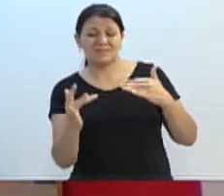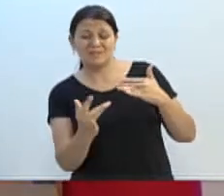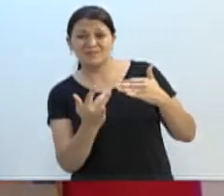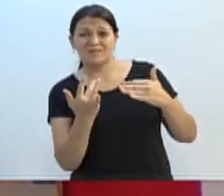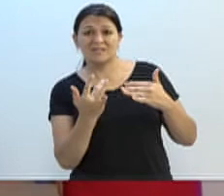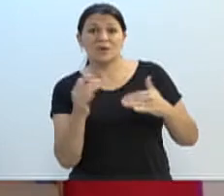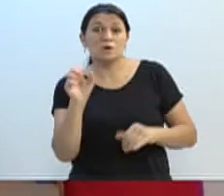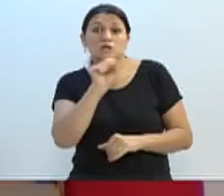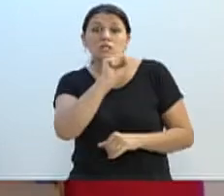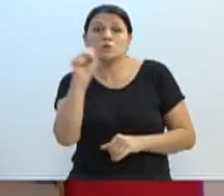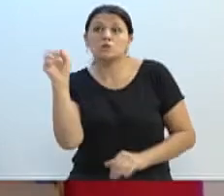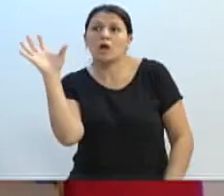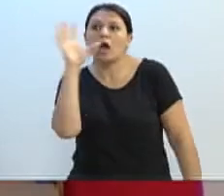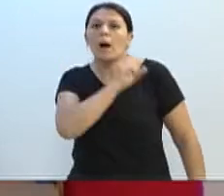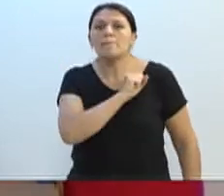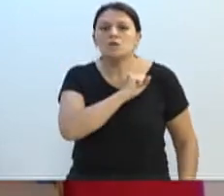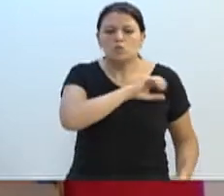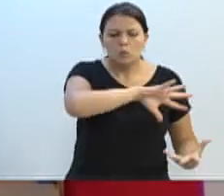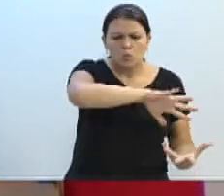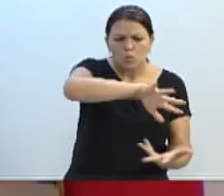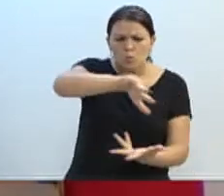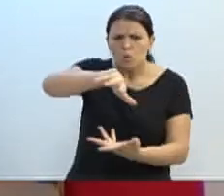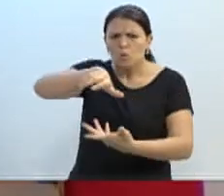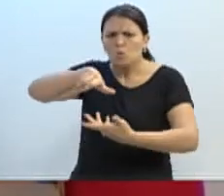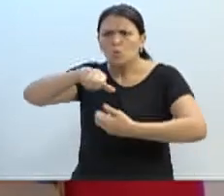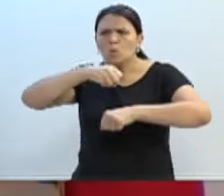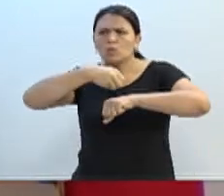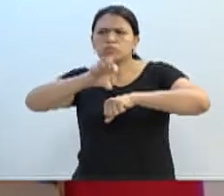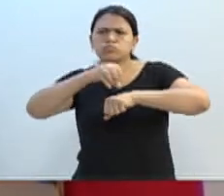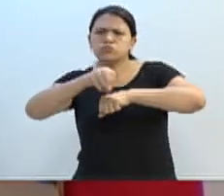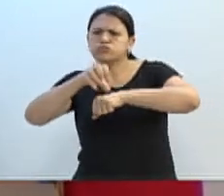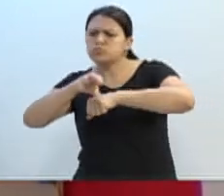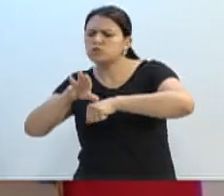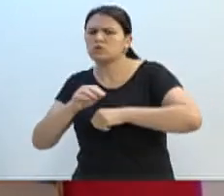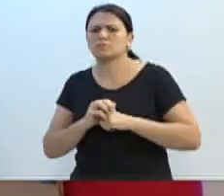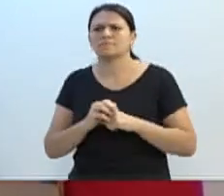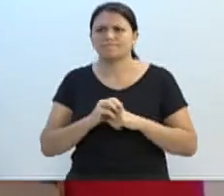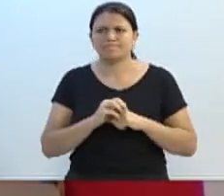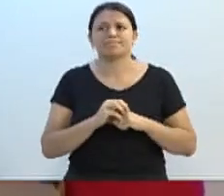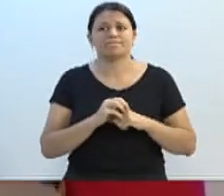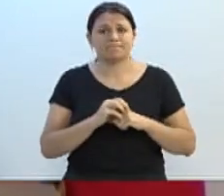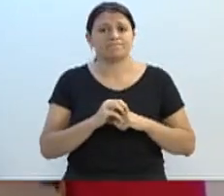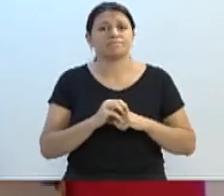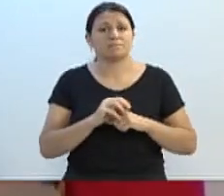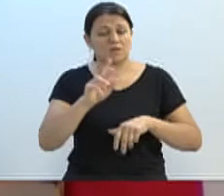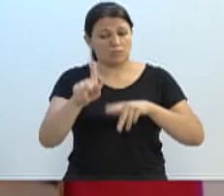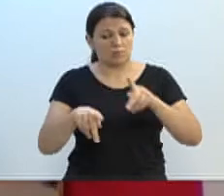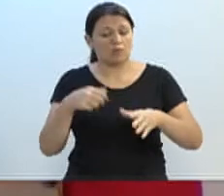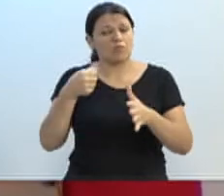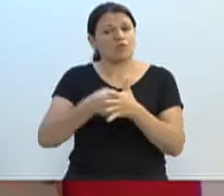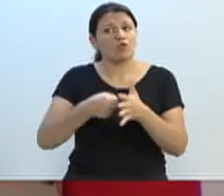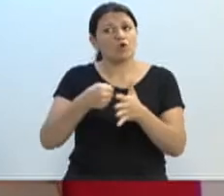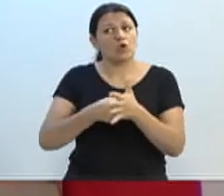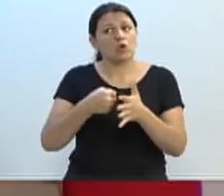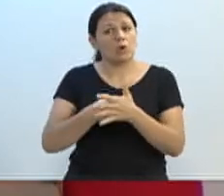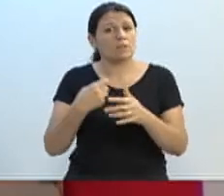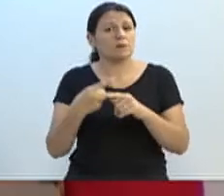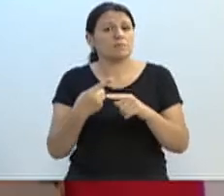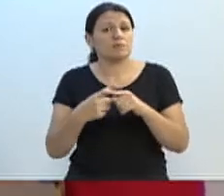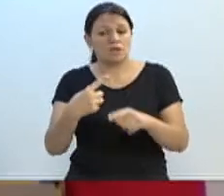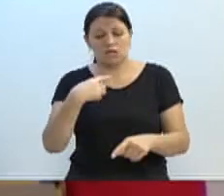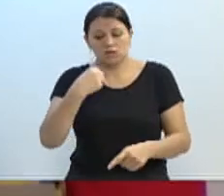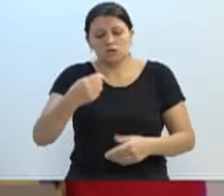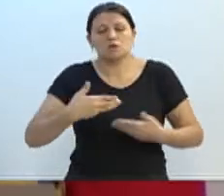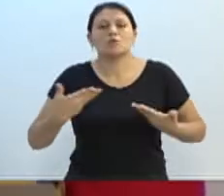atravessam o mundo. E a população nos cobra, nos cobra porque ela nos elege, ela nos coloca aqui, independente